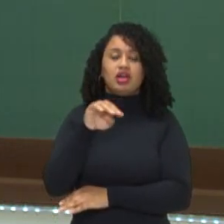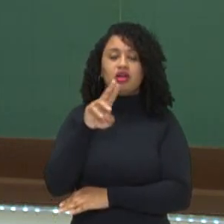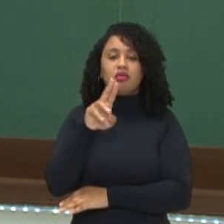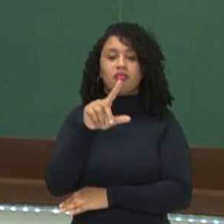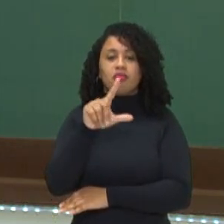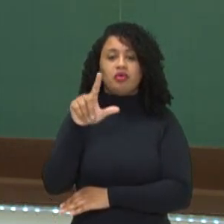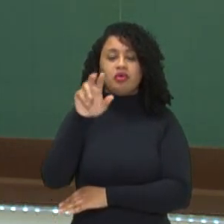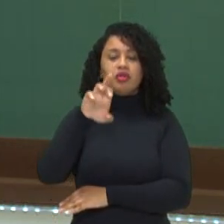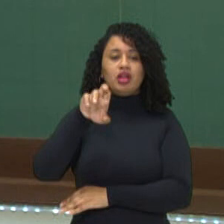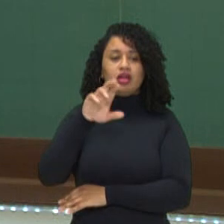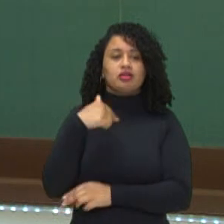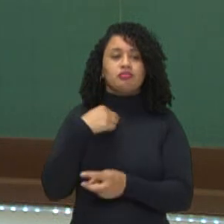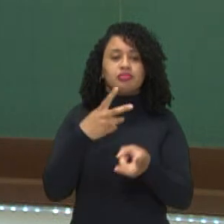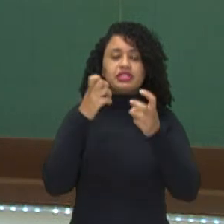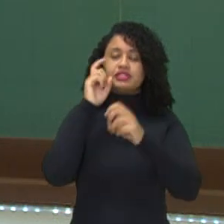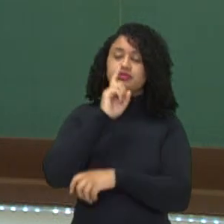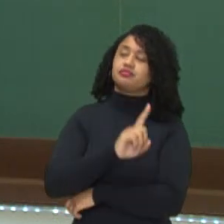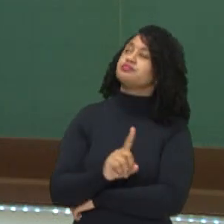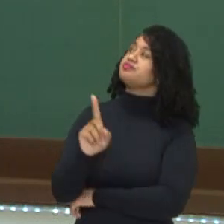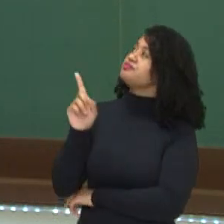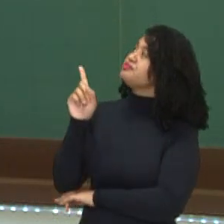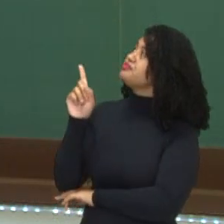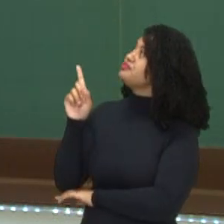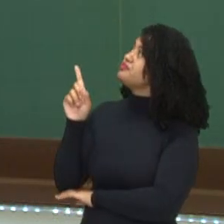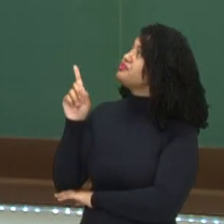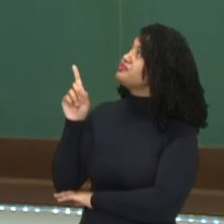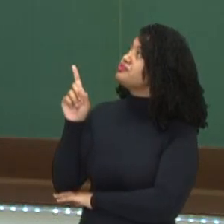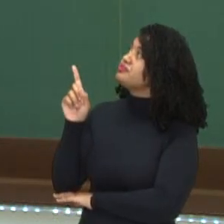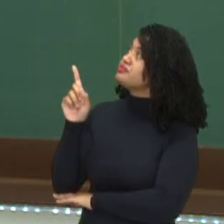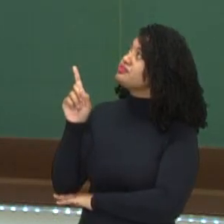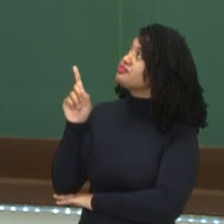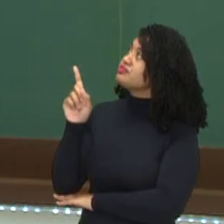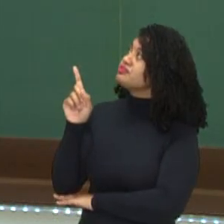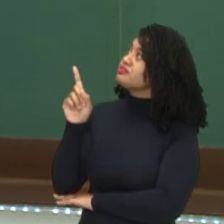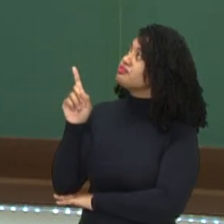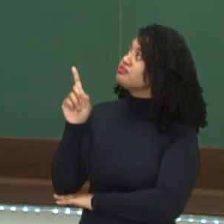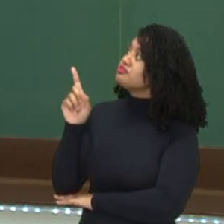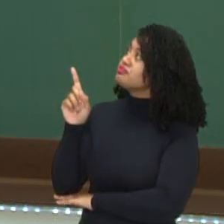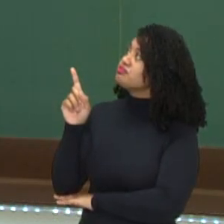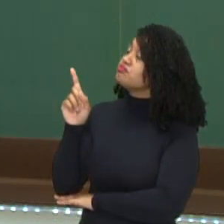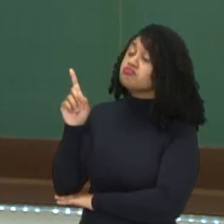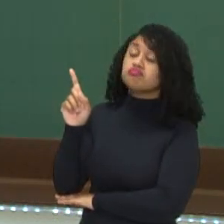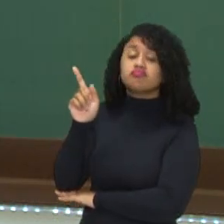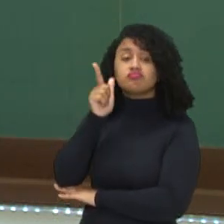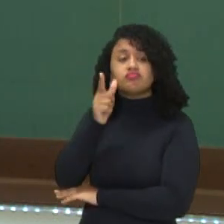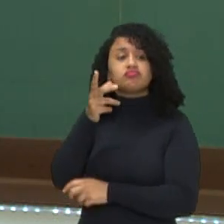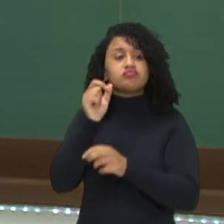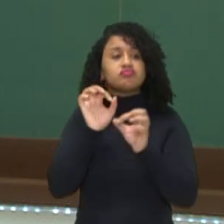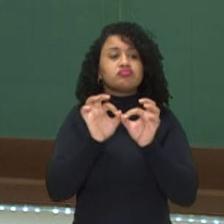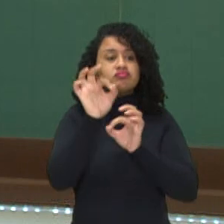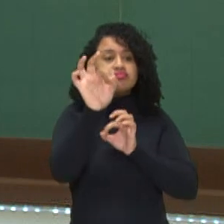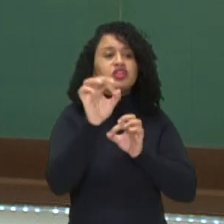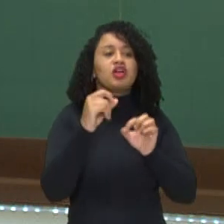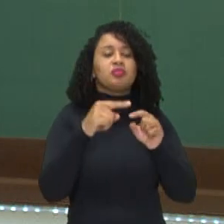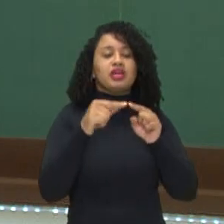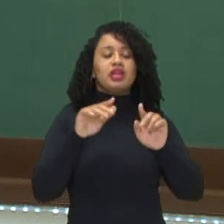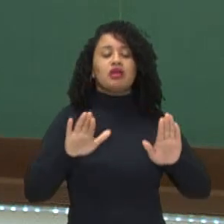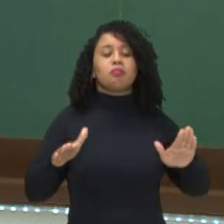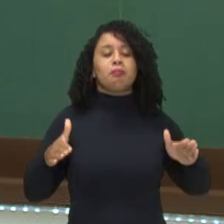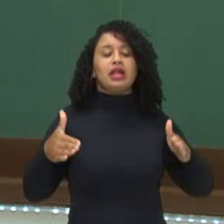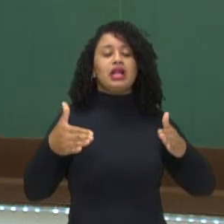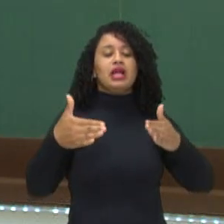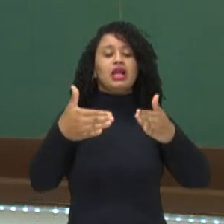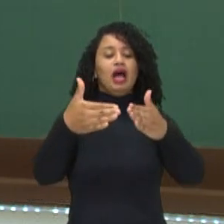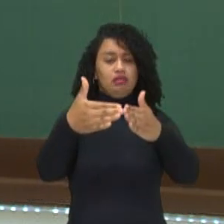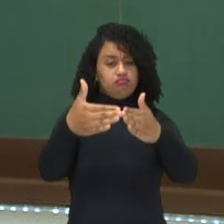essa tridimensionalidade, né? Que insere na sua obra. Então, a gente vê a profundidade, ó, pensando aqui no ponto de fuga, né? Então, a gente